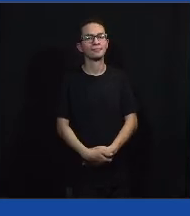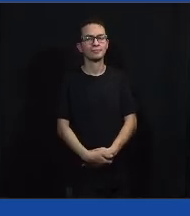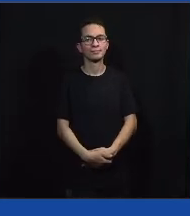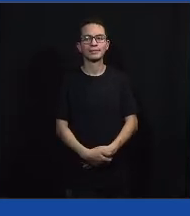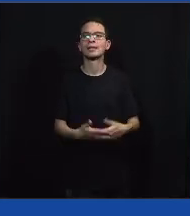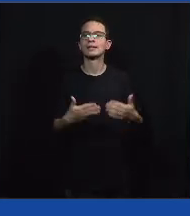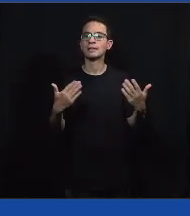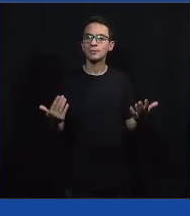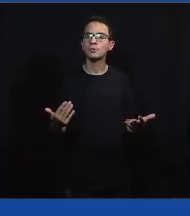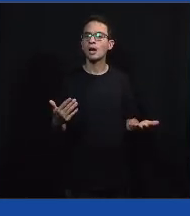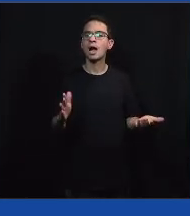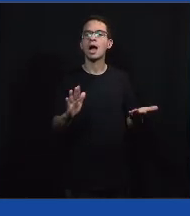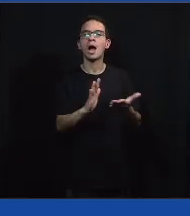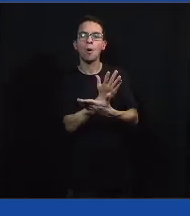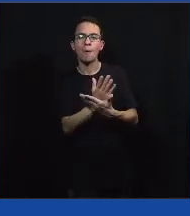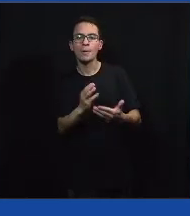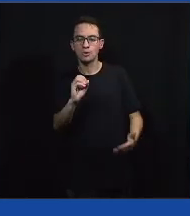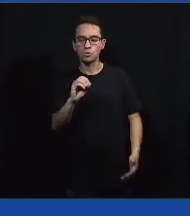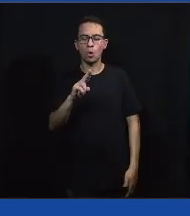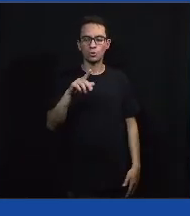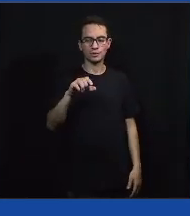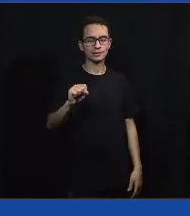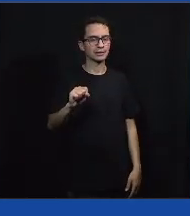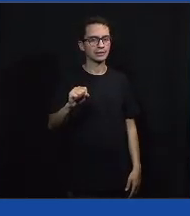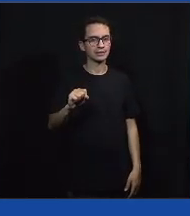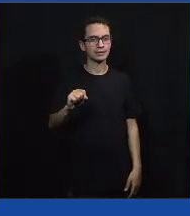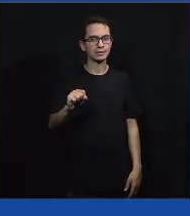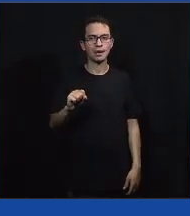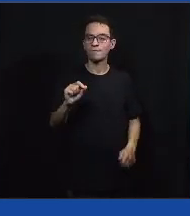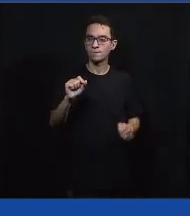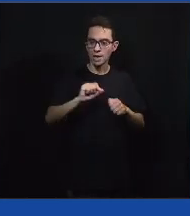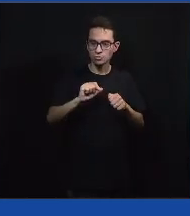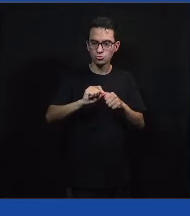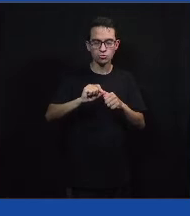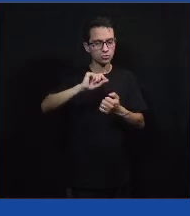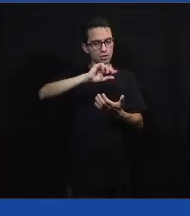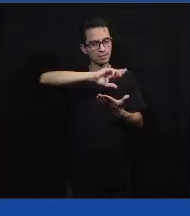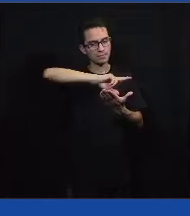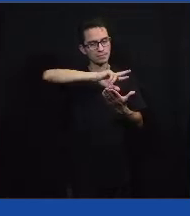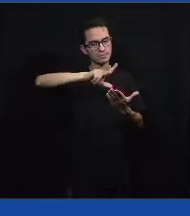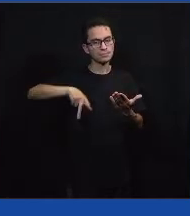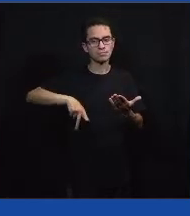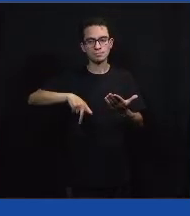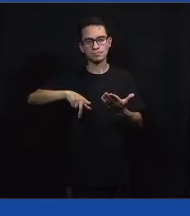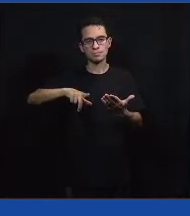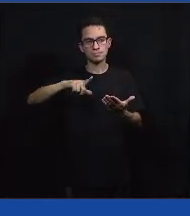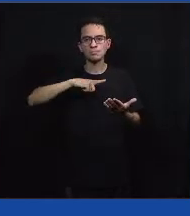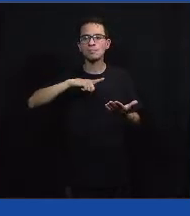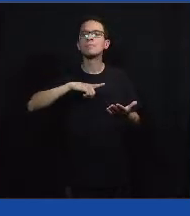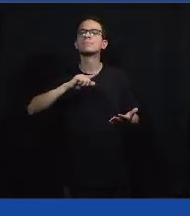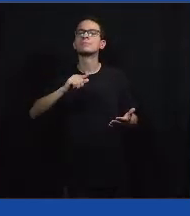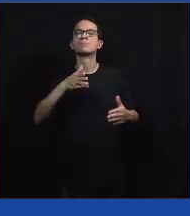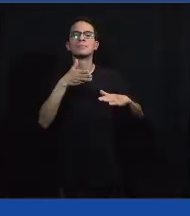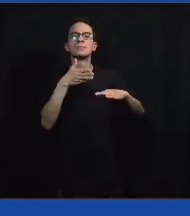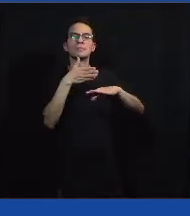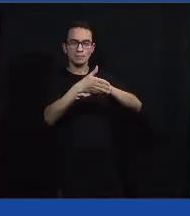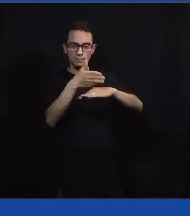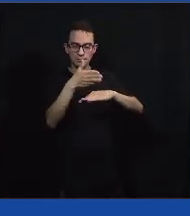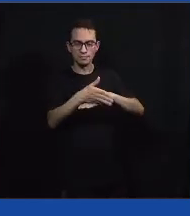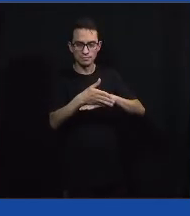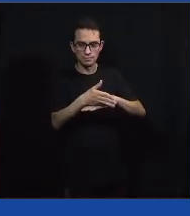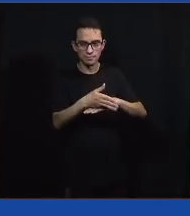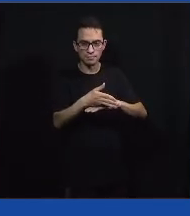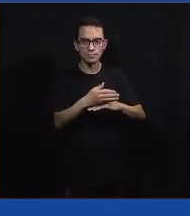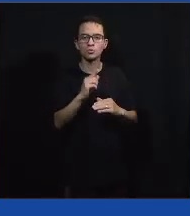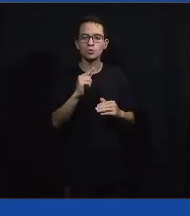Existem algumas ONGs que têm feito alguns movimentos de acesso à internet, que vai ficar redundante, né?